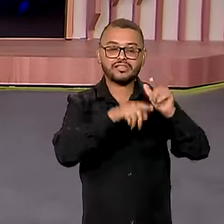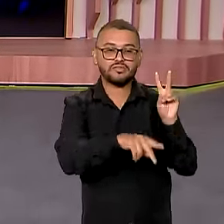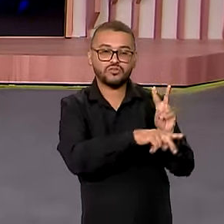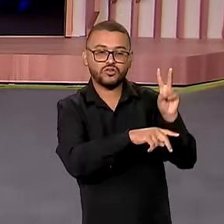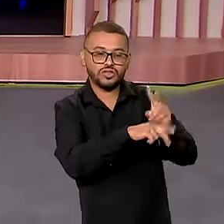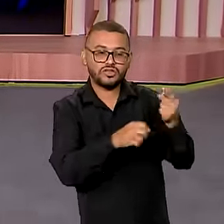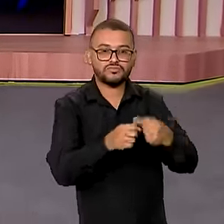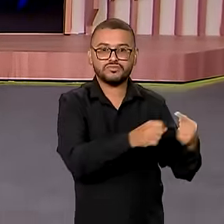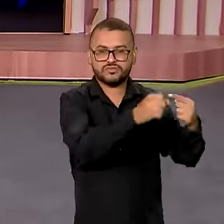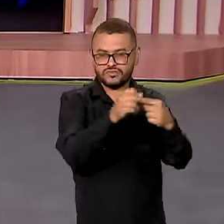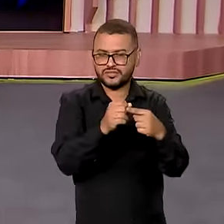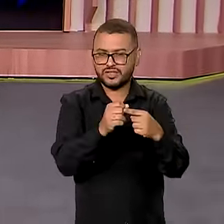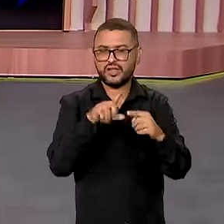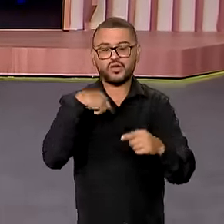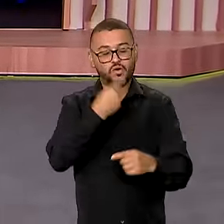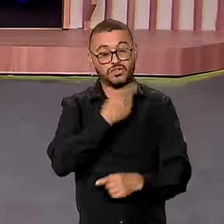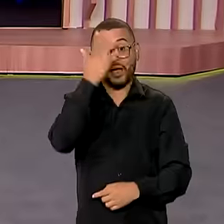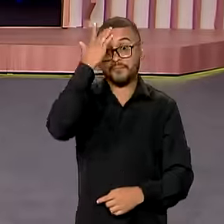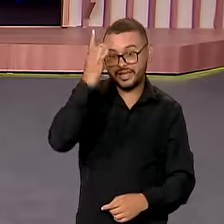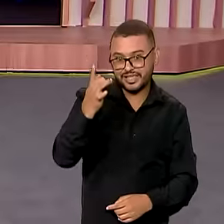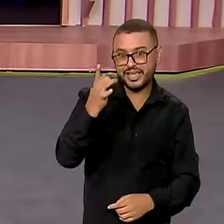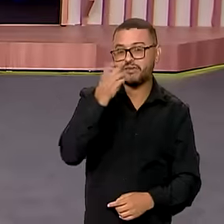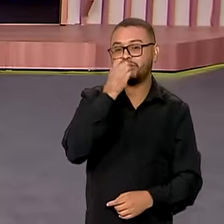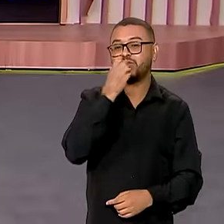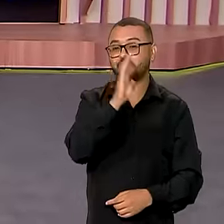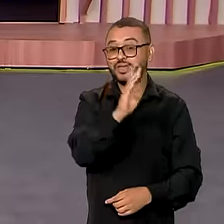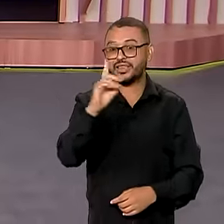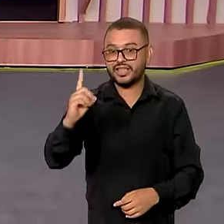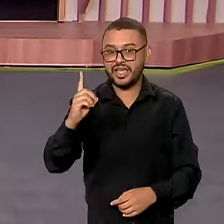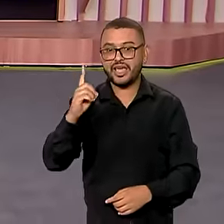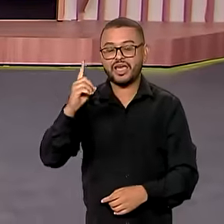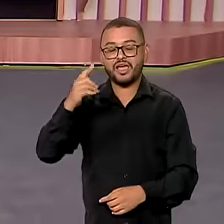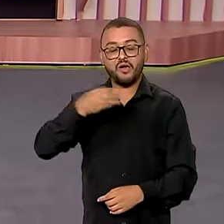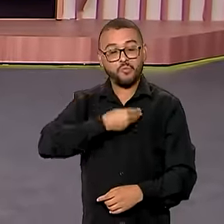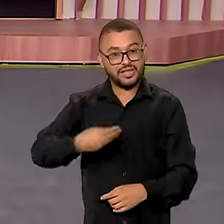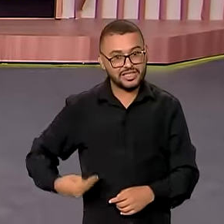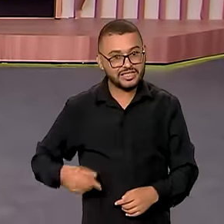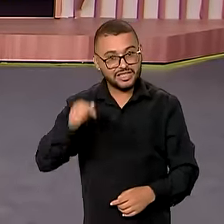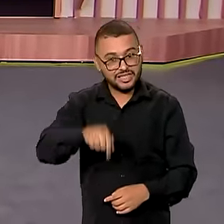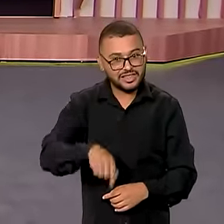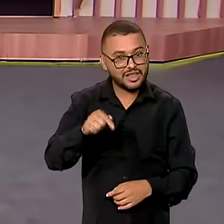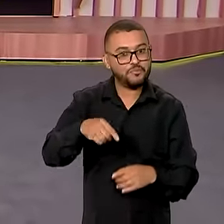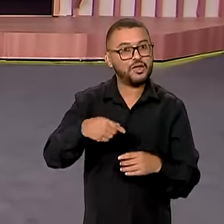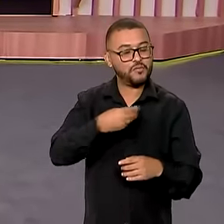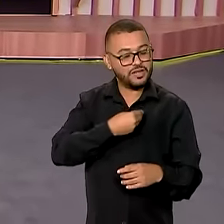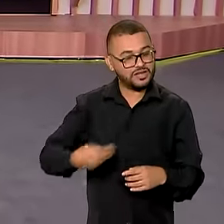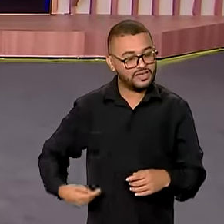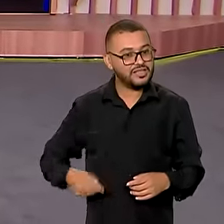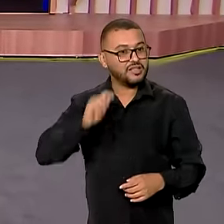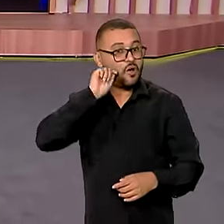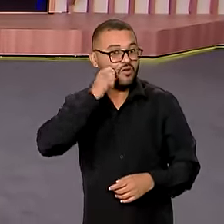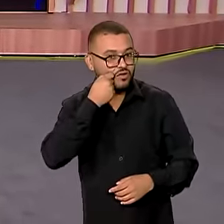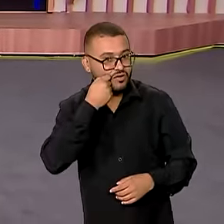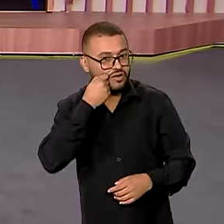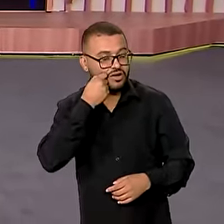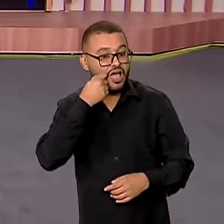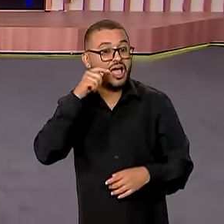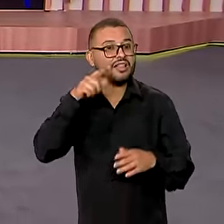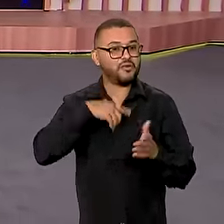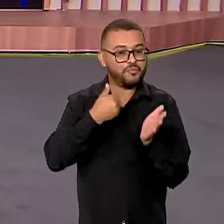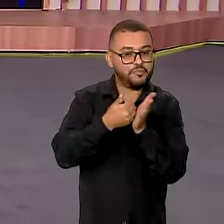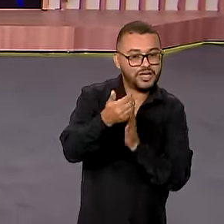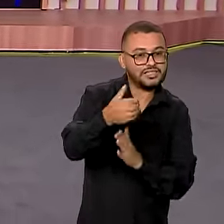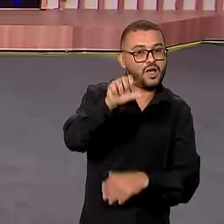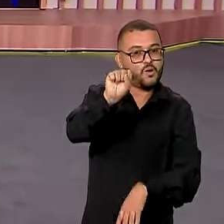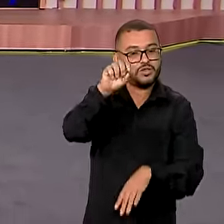dos municípios. A gente se vê amanhã no Bom Dia Ministro, que recebe o ministro dos Direitos Humanos, Silvio Almeida, a partir das